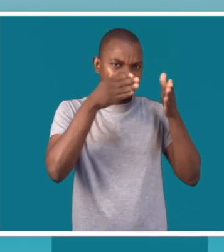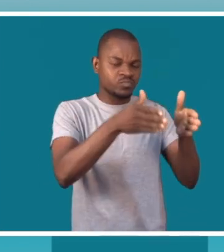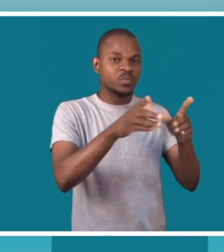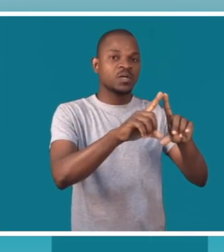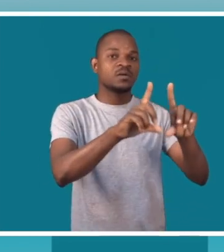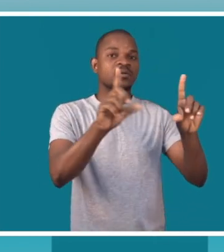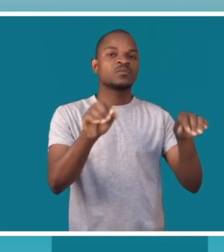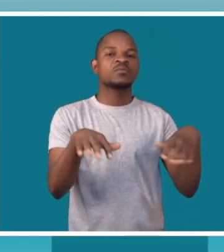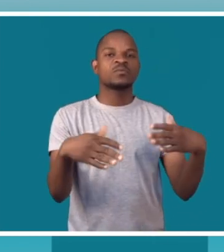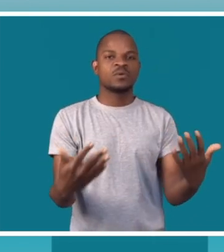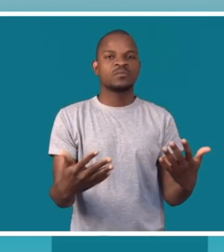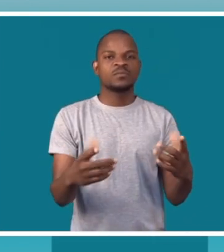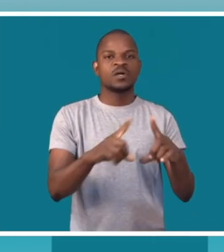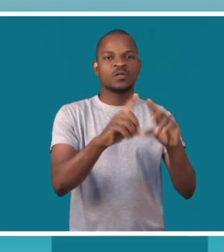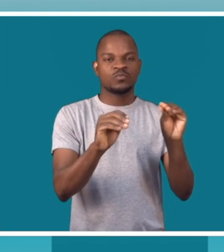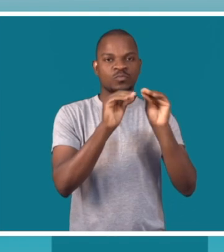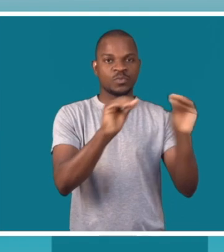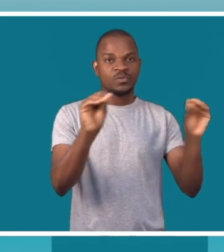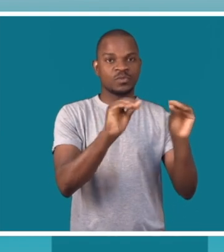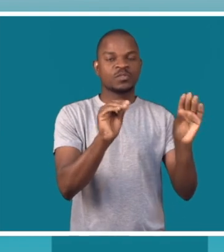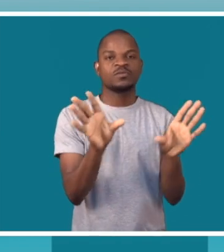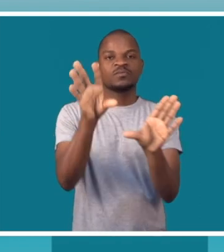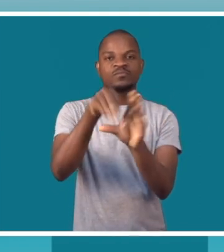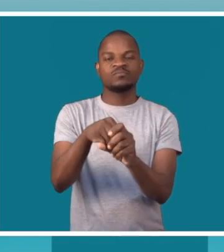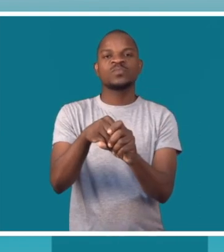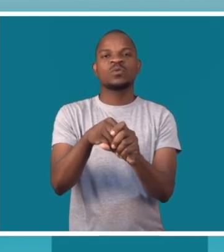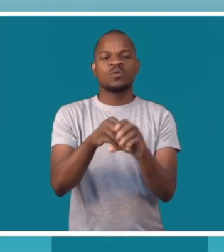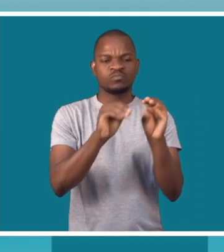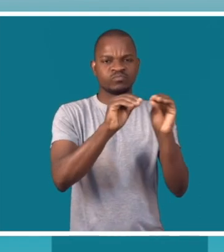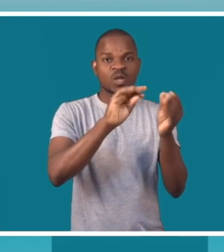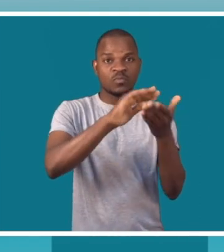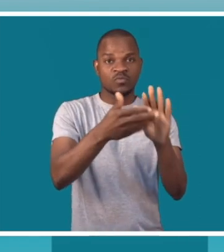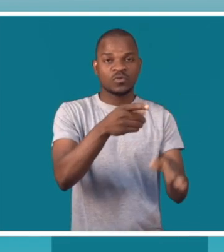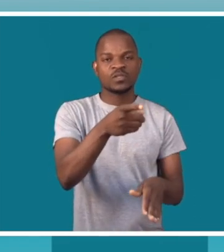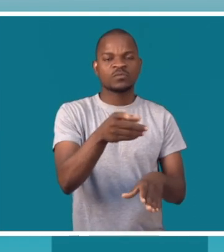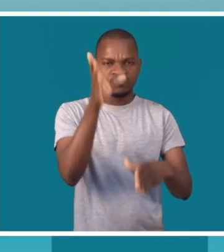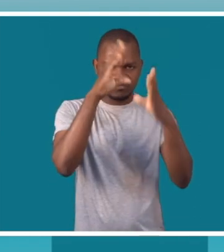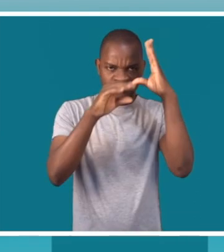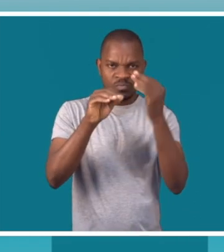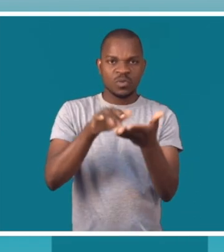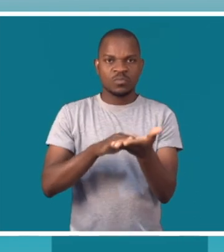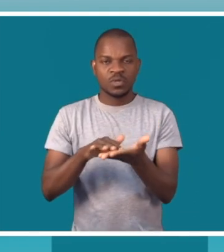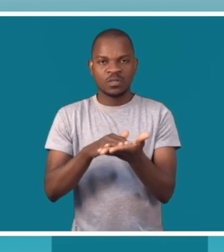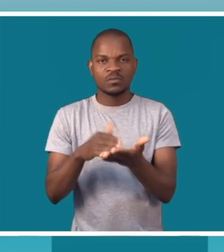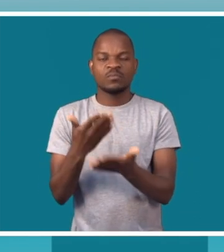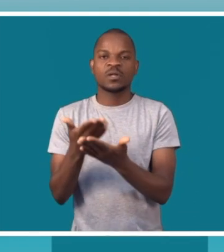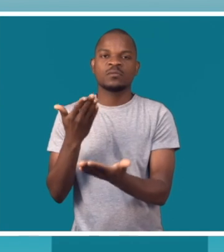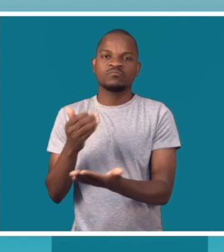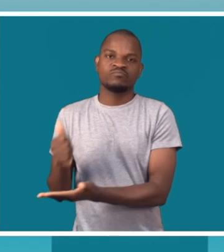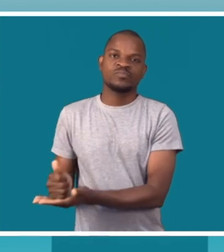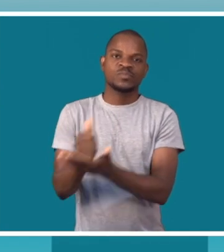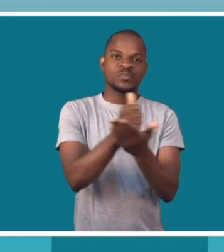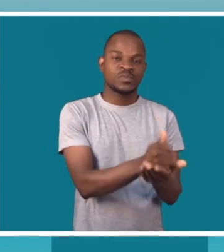à educação inclusiva, através da formação de professores em sistema braille, para